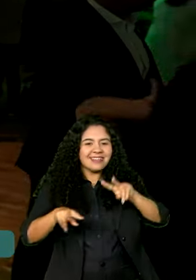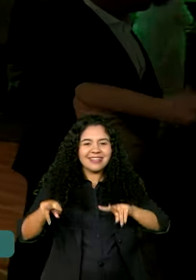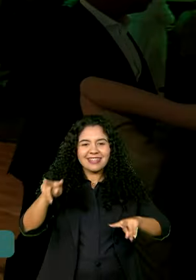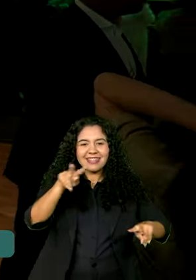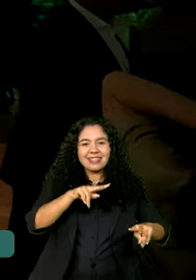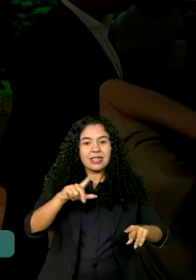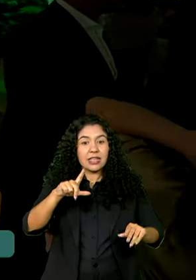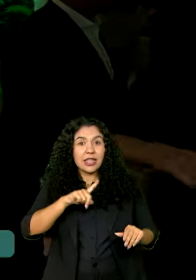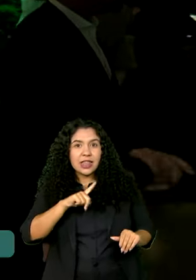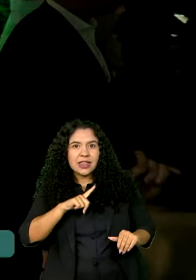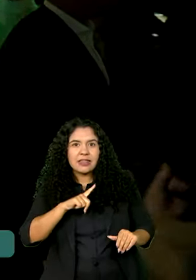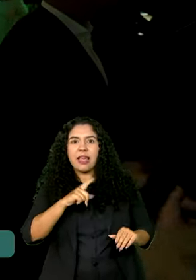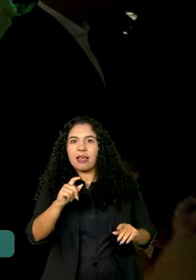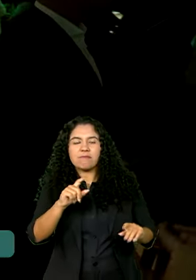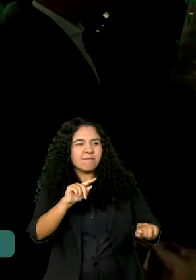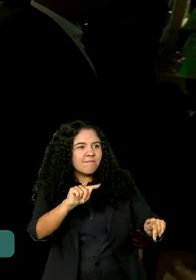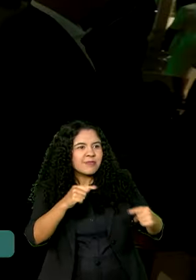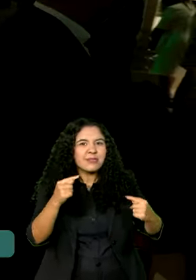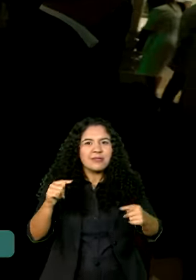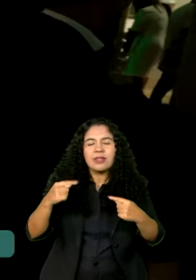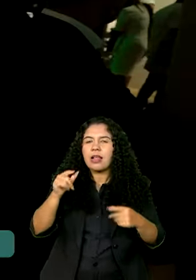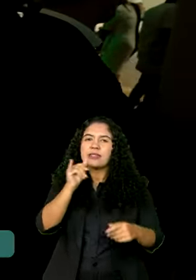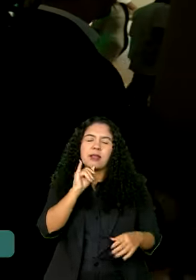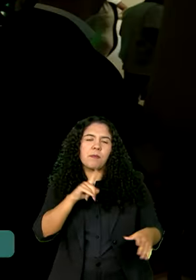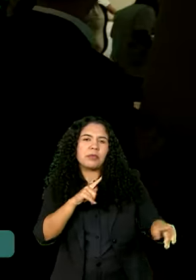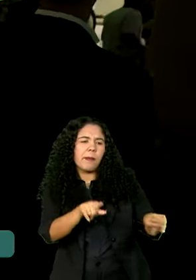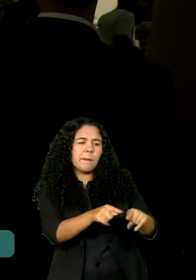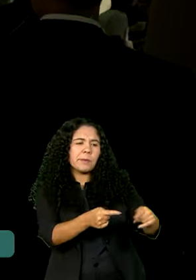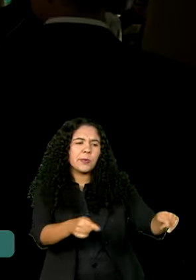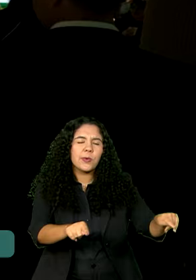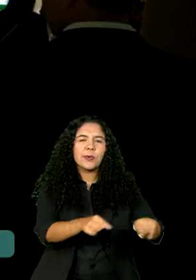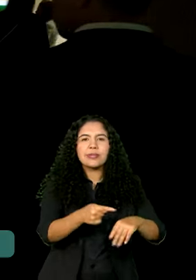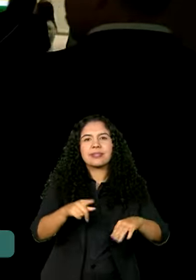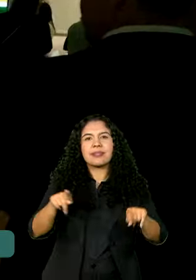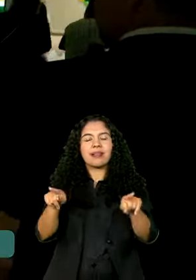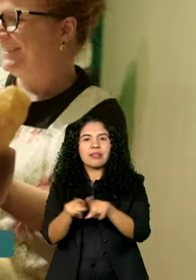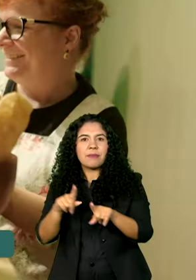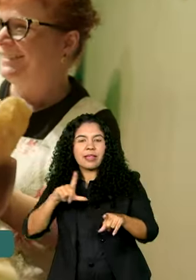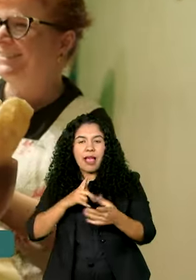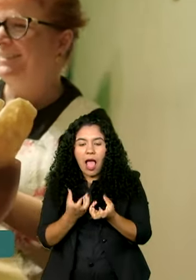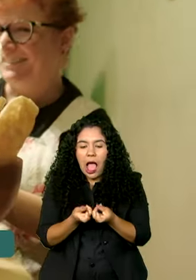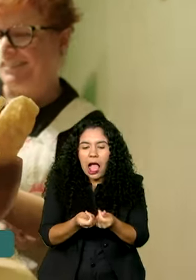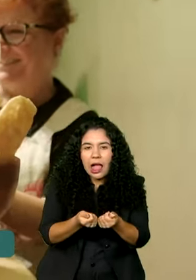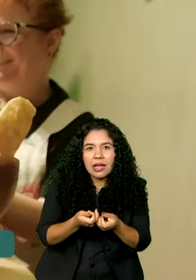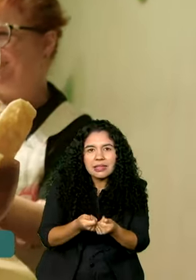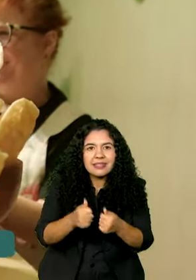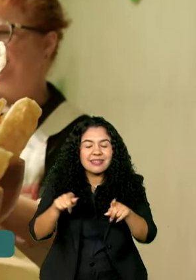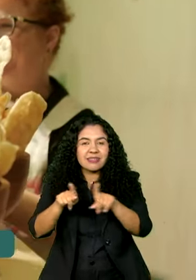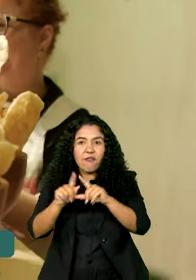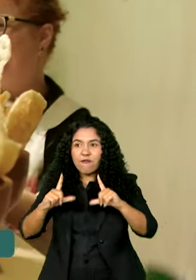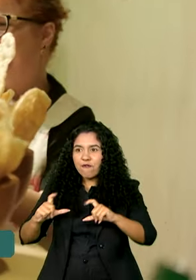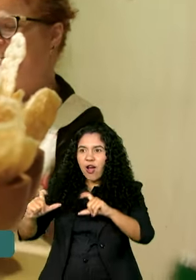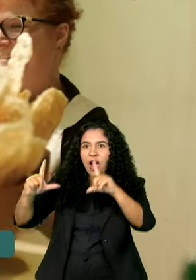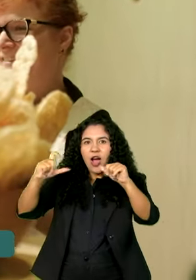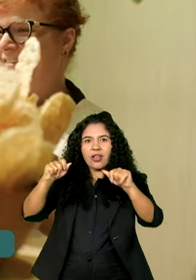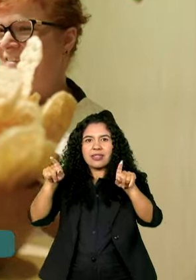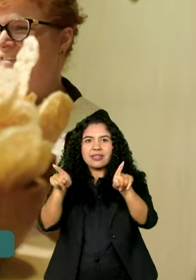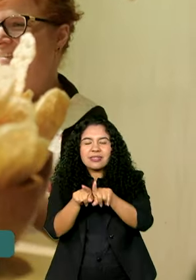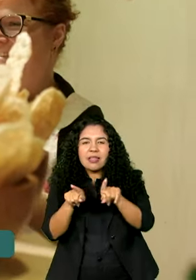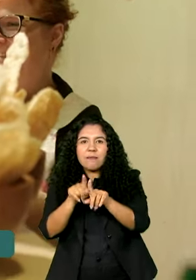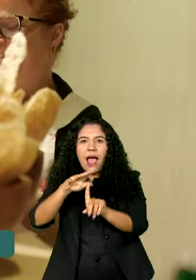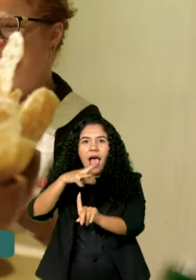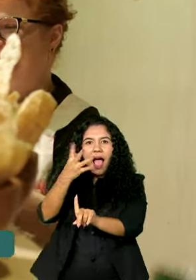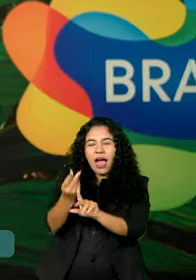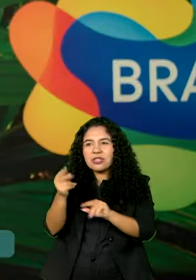vai ativar vários sentidos. Tem música, artesanato, fotografia, artes visuais, moda e